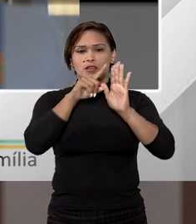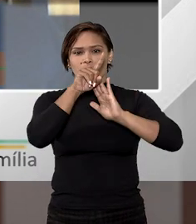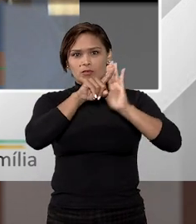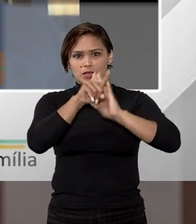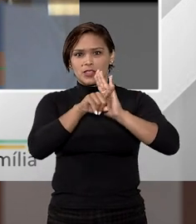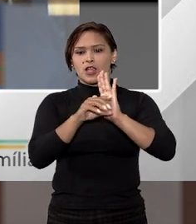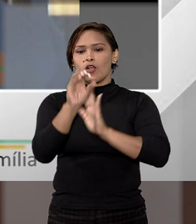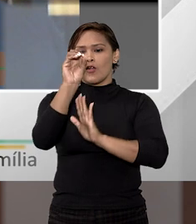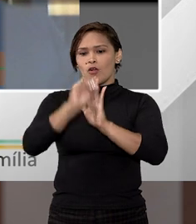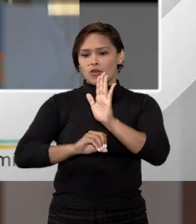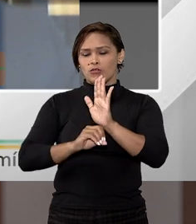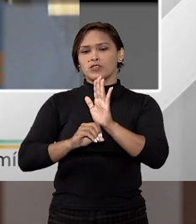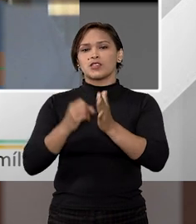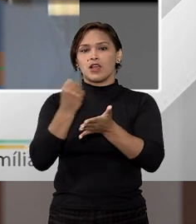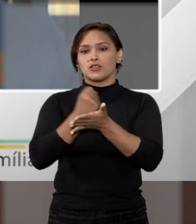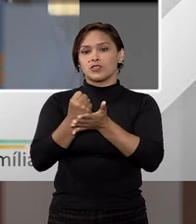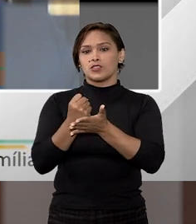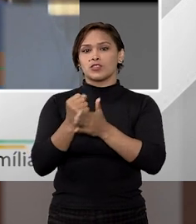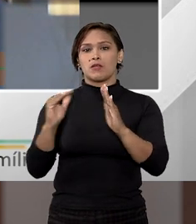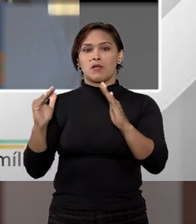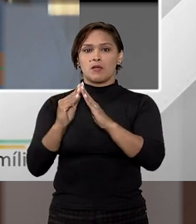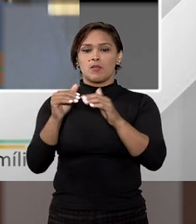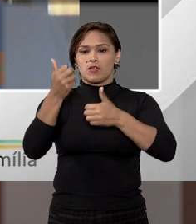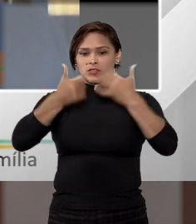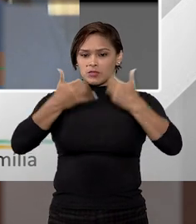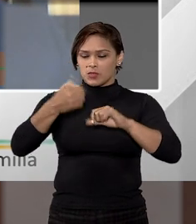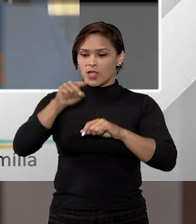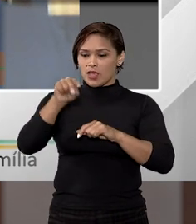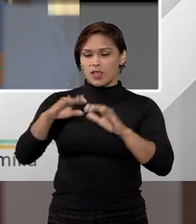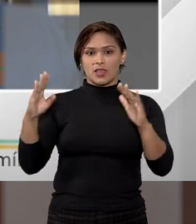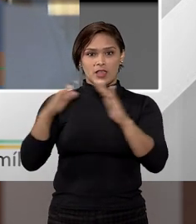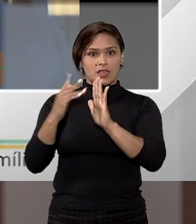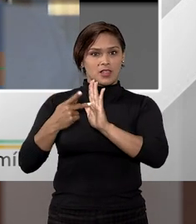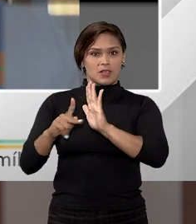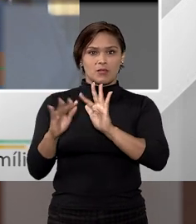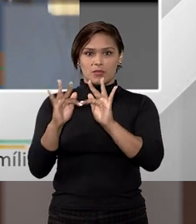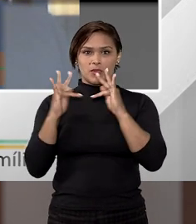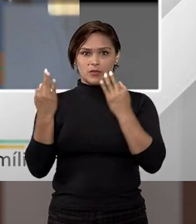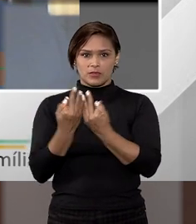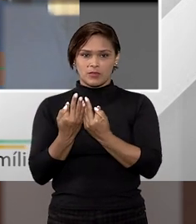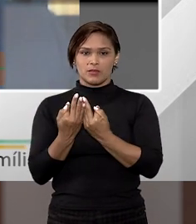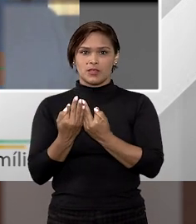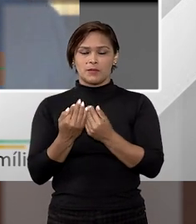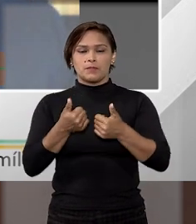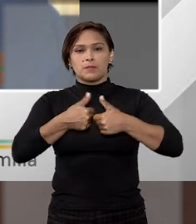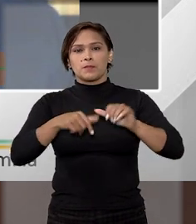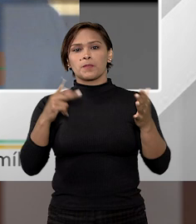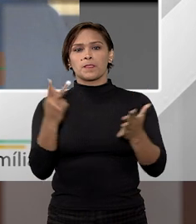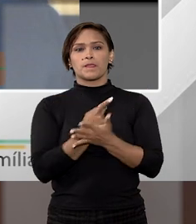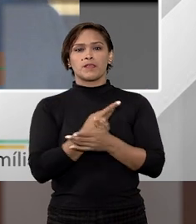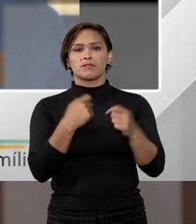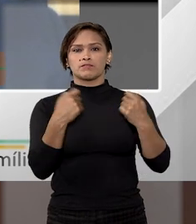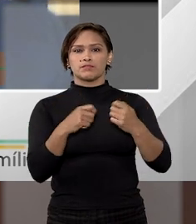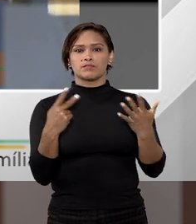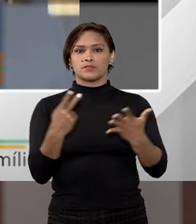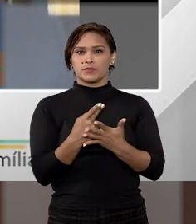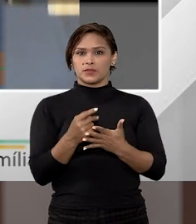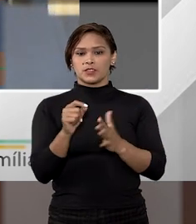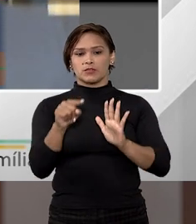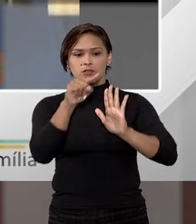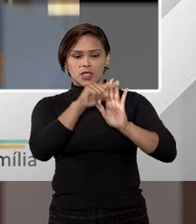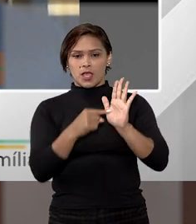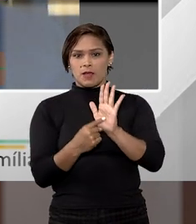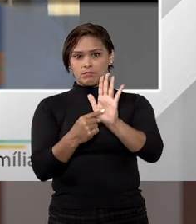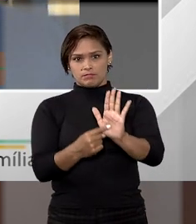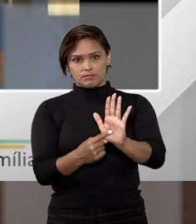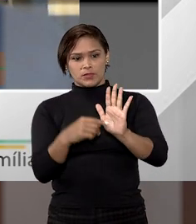análise do oficial do registro de imóveis dizendo que aquele bem é um bem de família. Então, o que vai ser necessário nesse caso? Eu vou ter